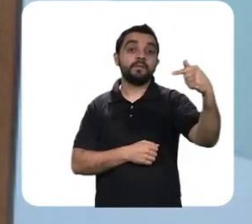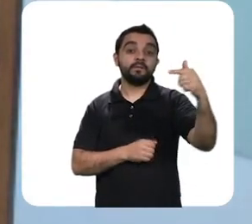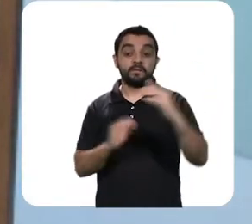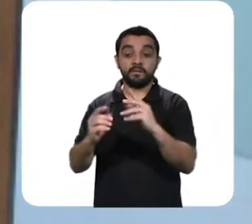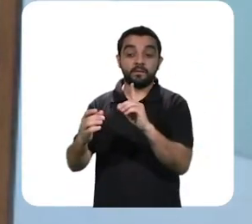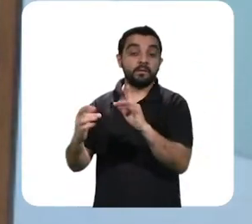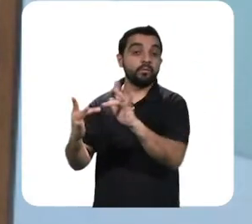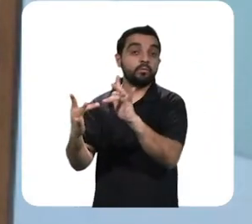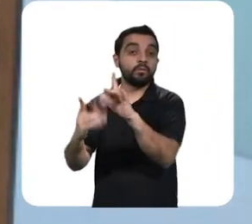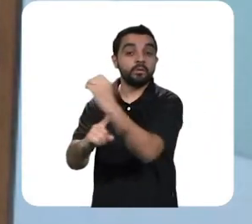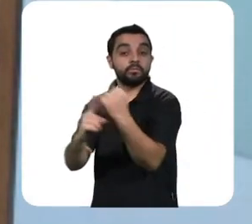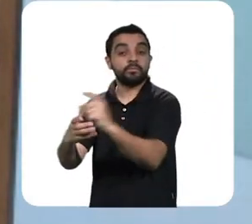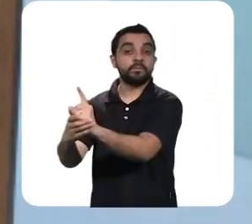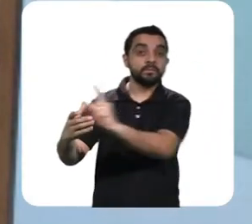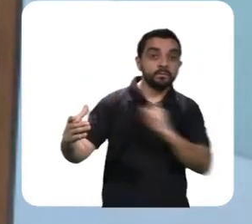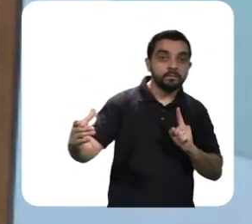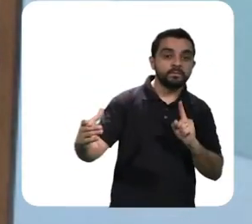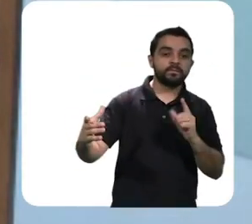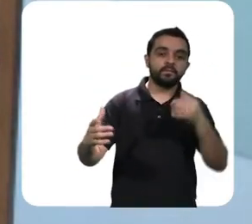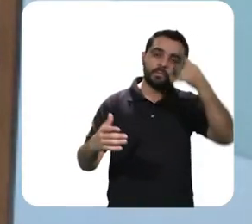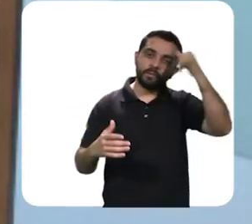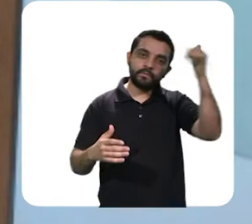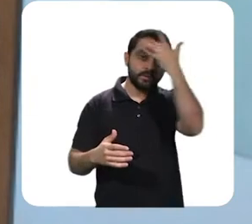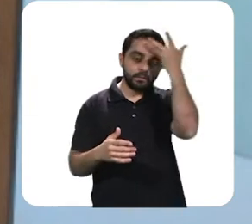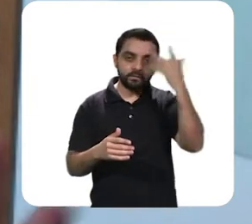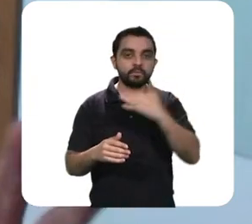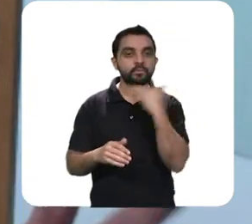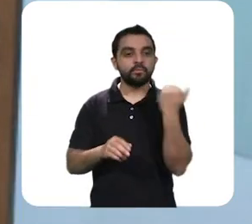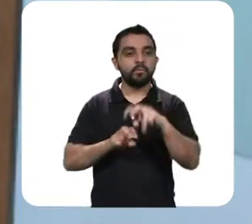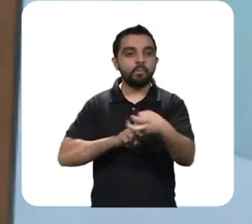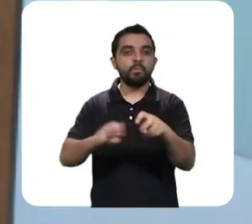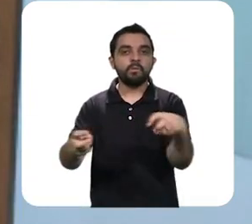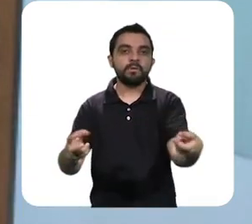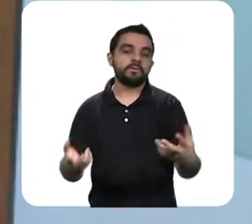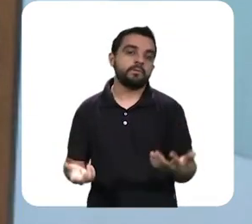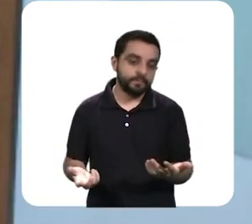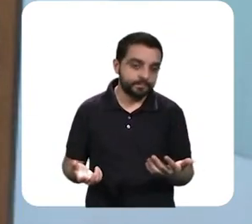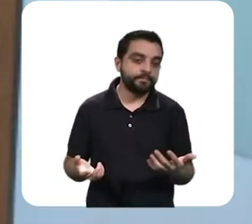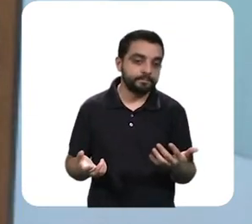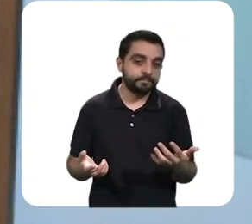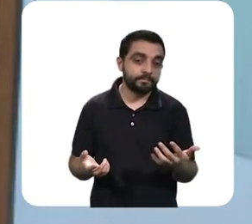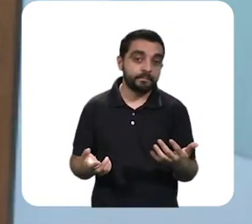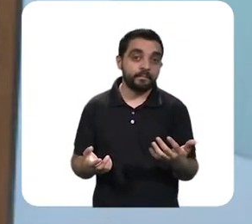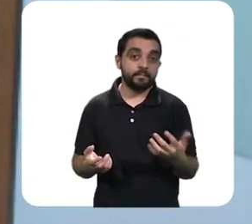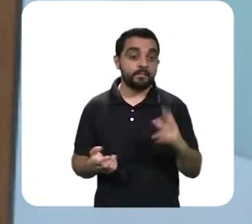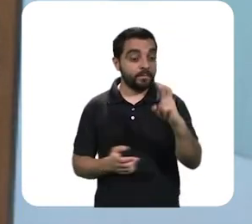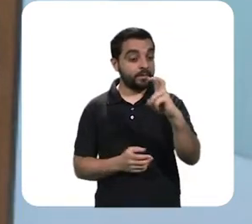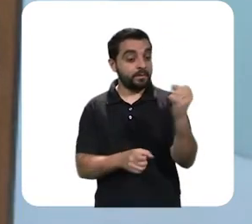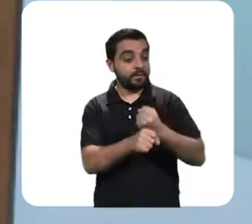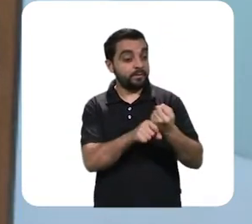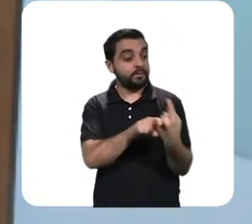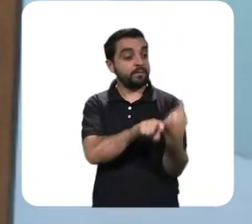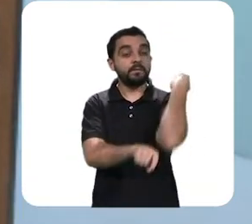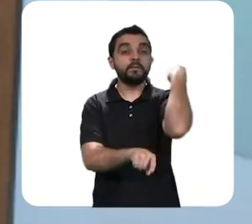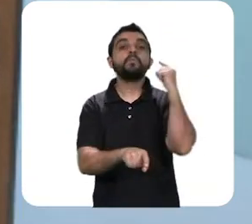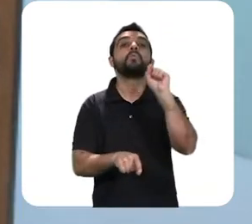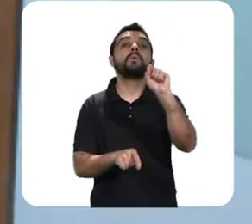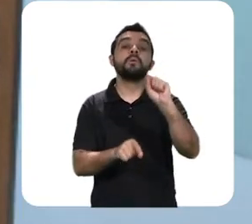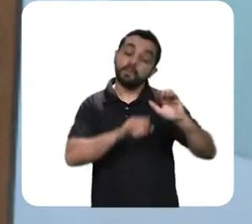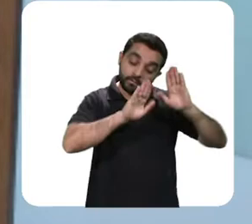o maior a maior recomendação que se fazia há 300, 400, 500 anos atrás era quarentena